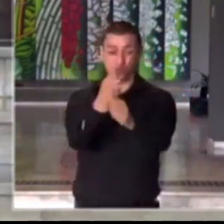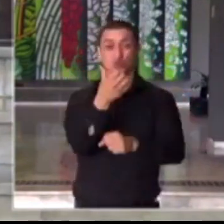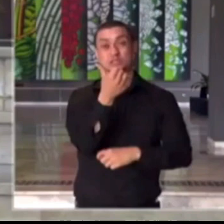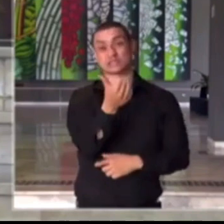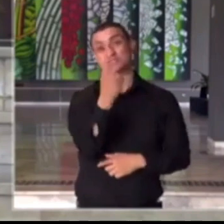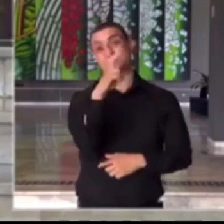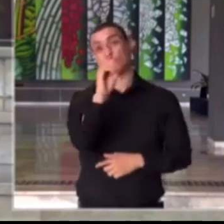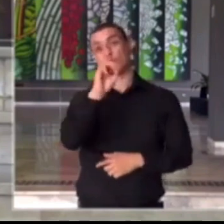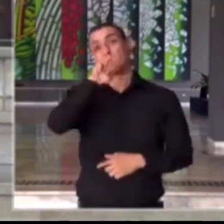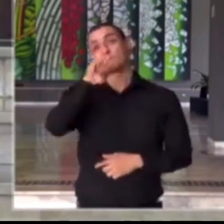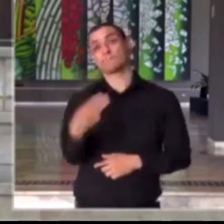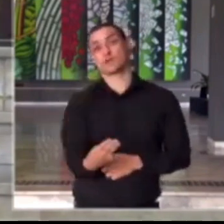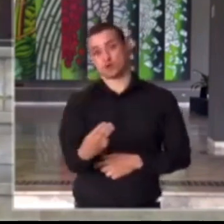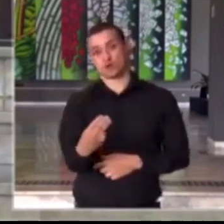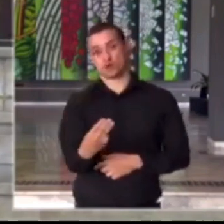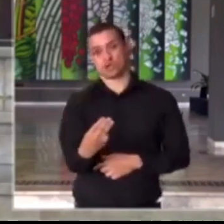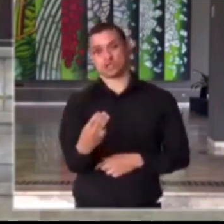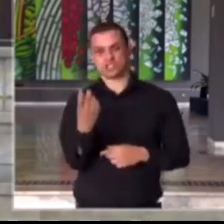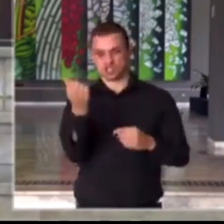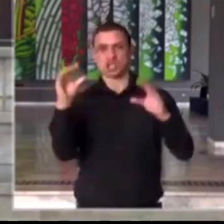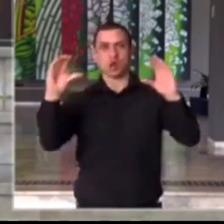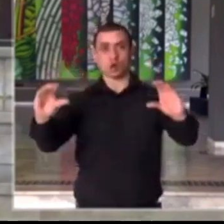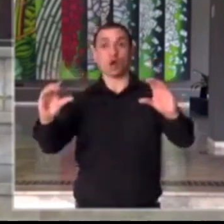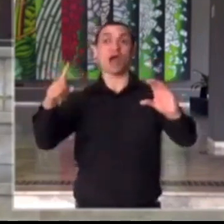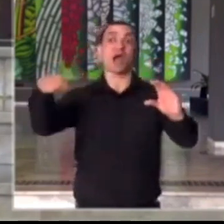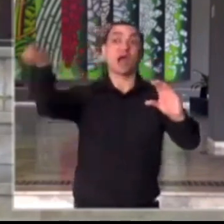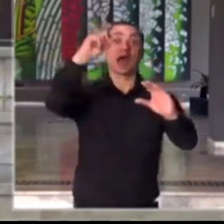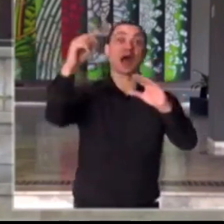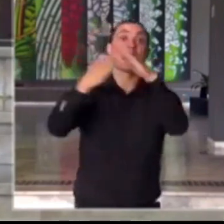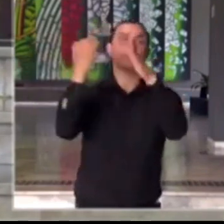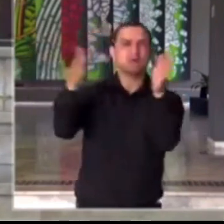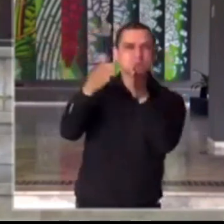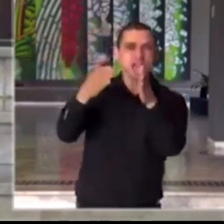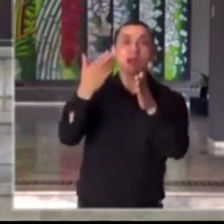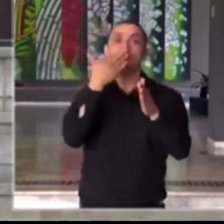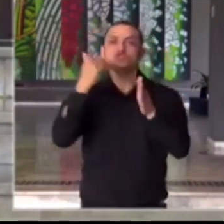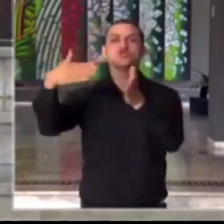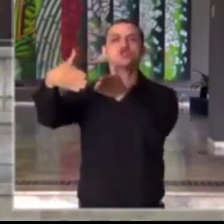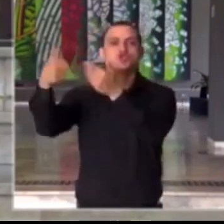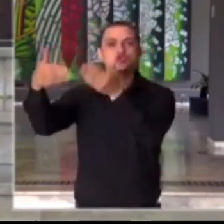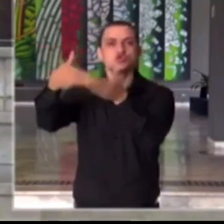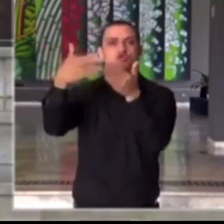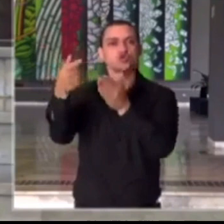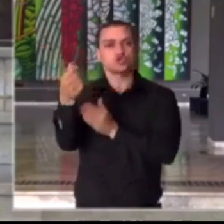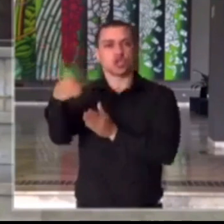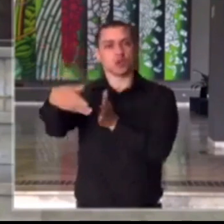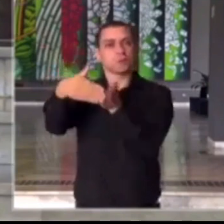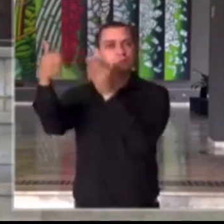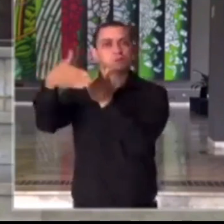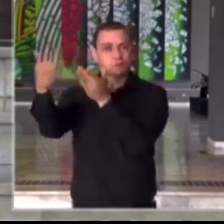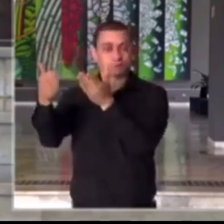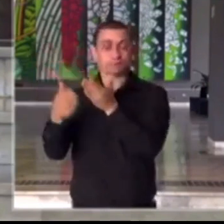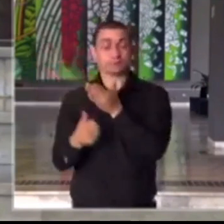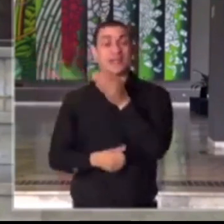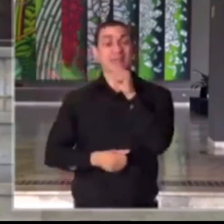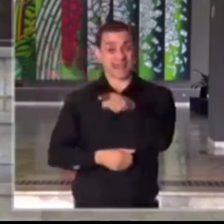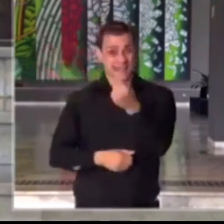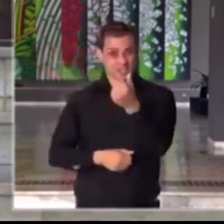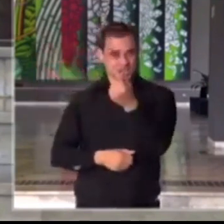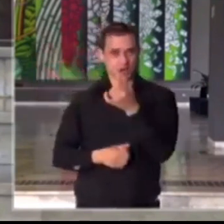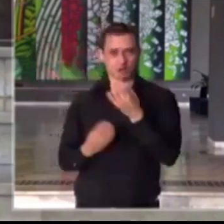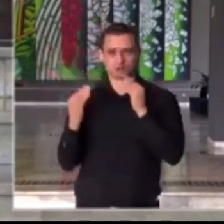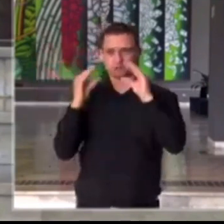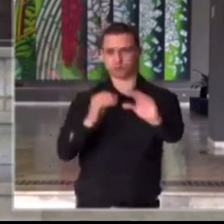milhões de oferta de microcrédito durante a crise do coronavírus. O valor já estará